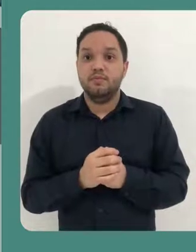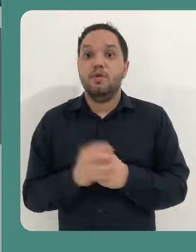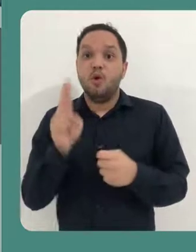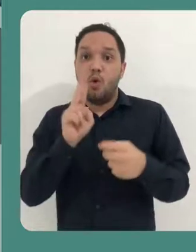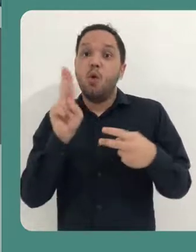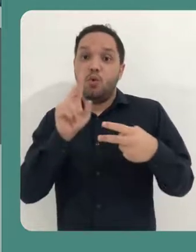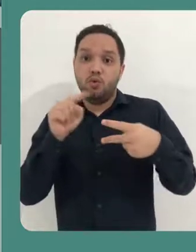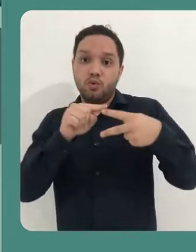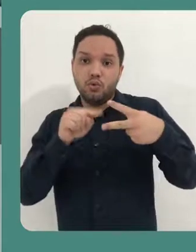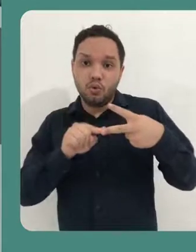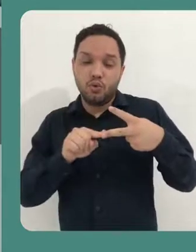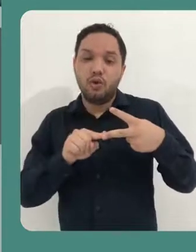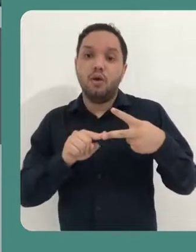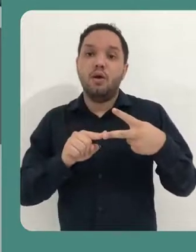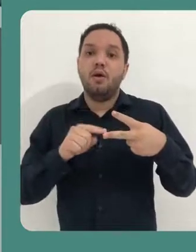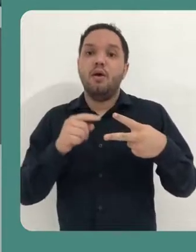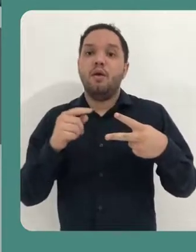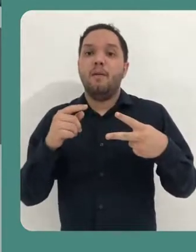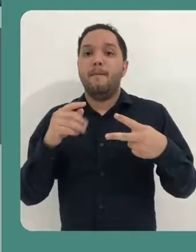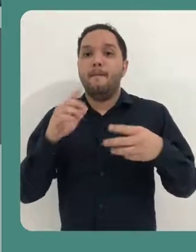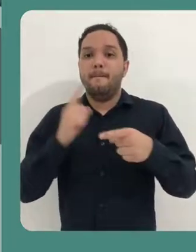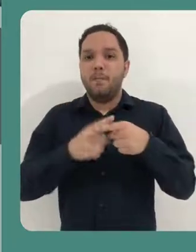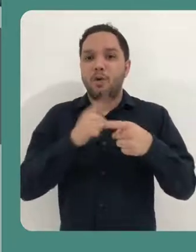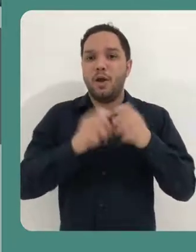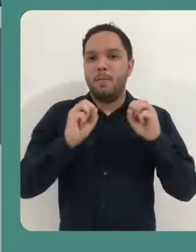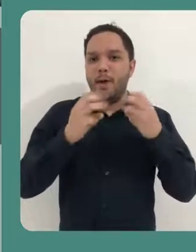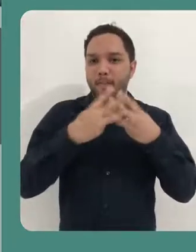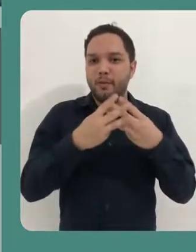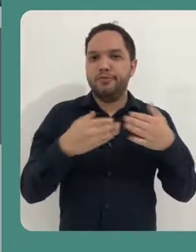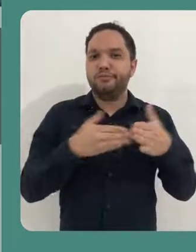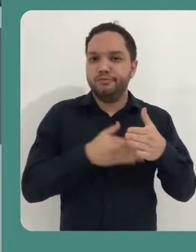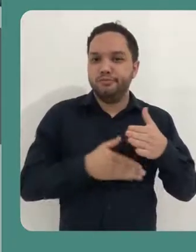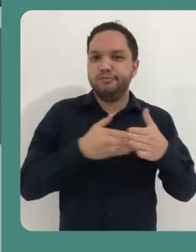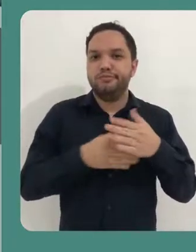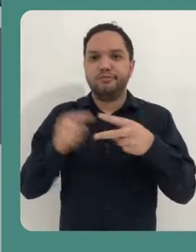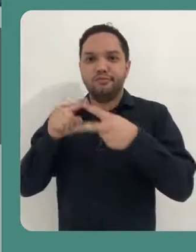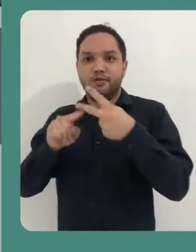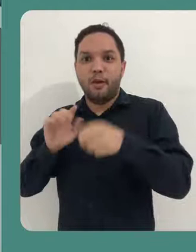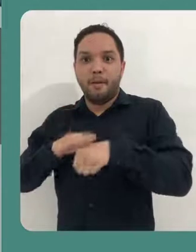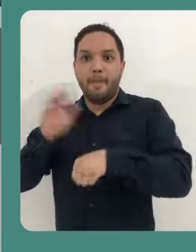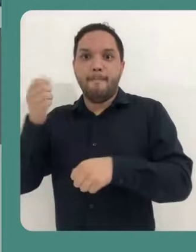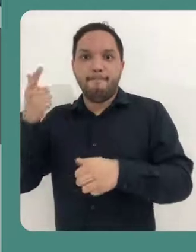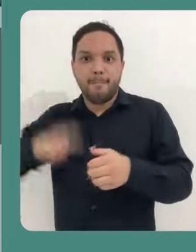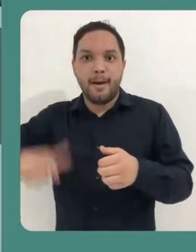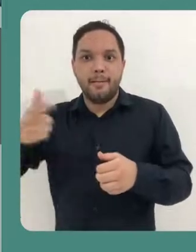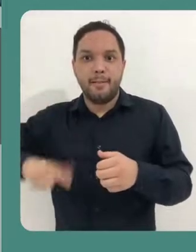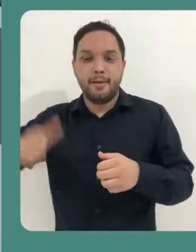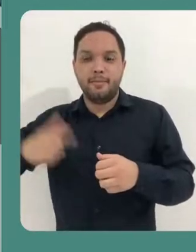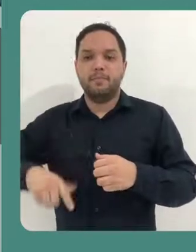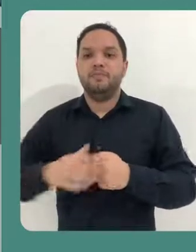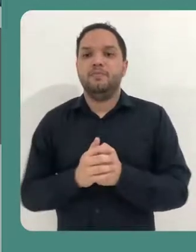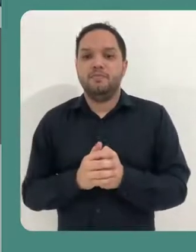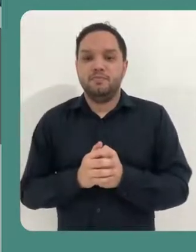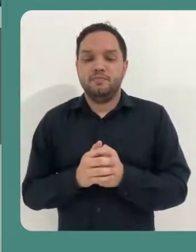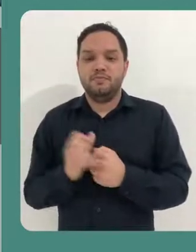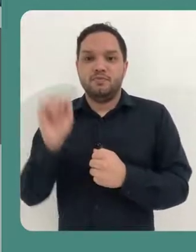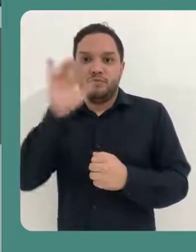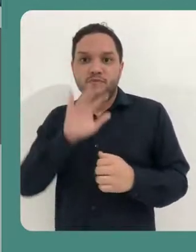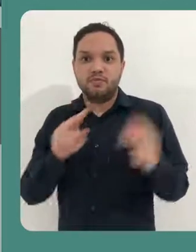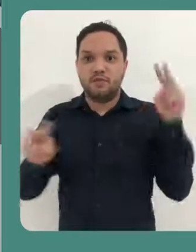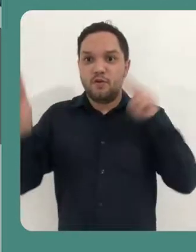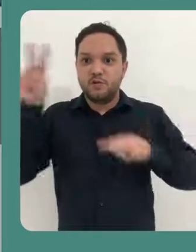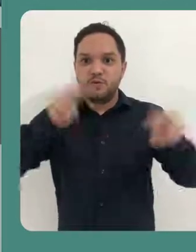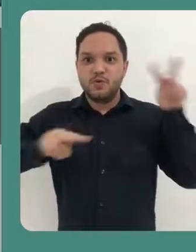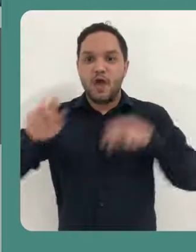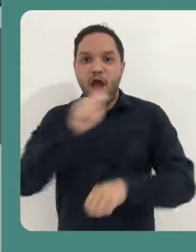Então utilizem essas duas plataformas para fugir um pouco das limitações que o PowerPoint coloca para a gente. Então